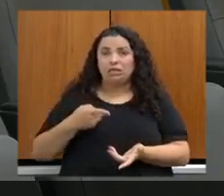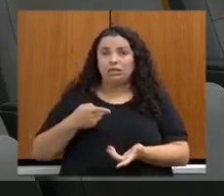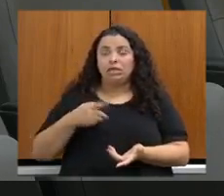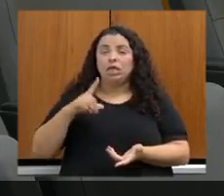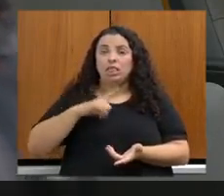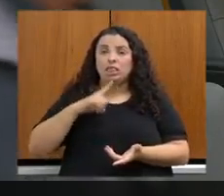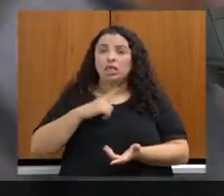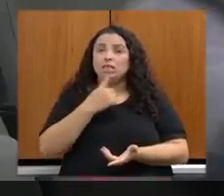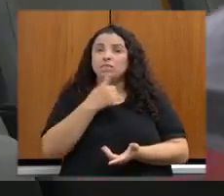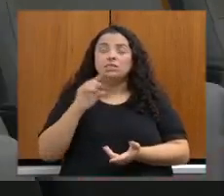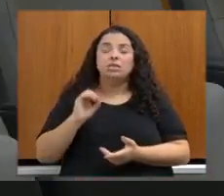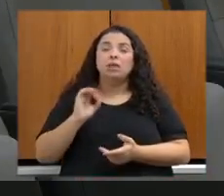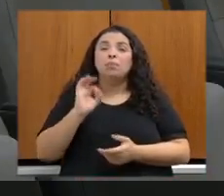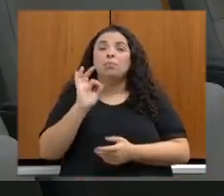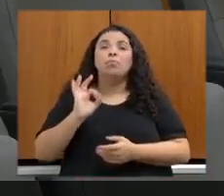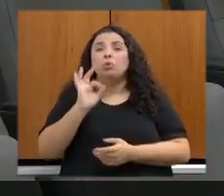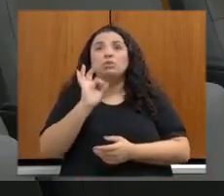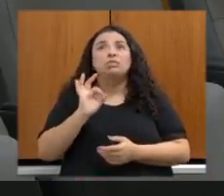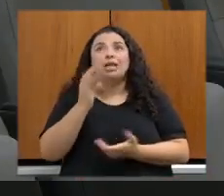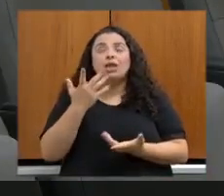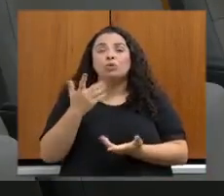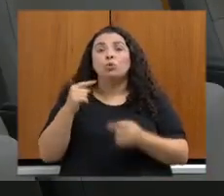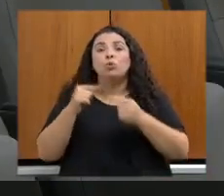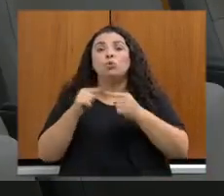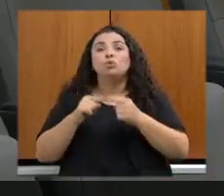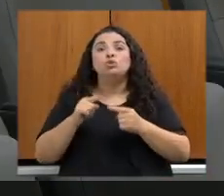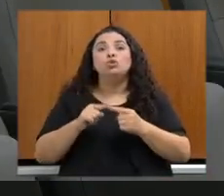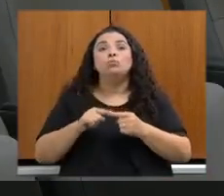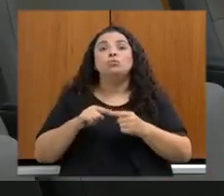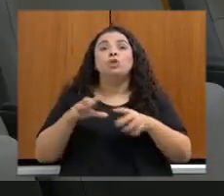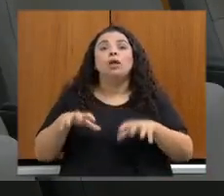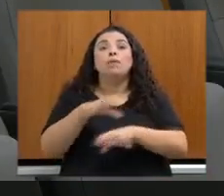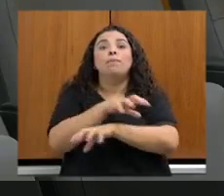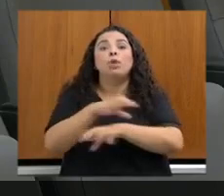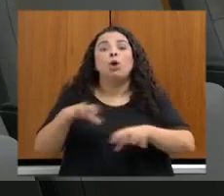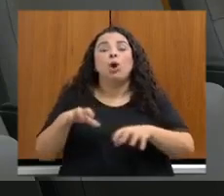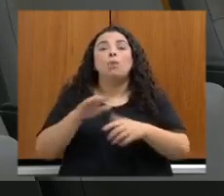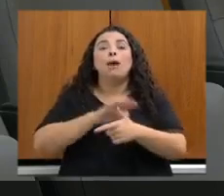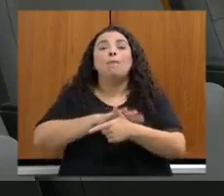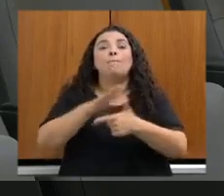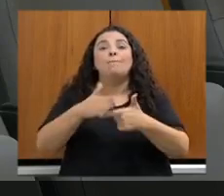dentro de um bioma de Mata Atlântica. Então, sem esses convênios, sem essas